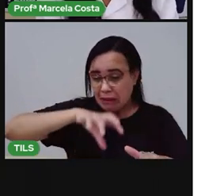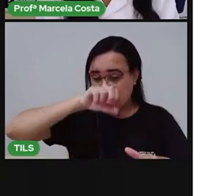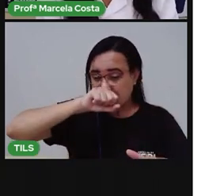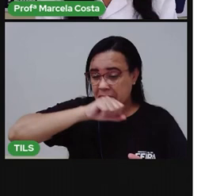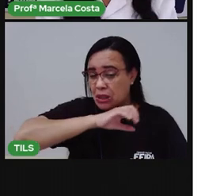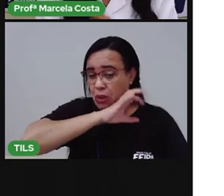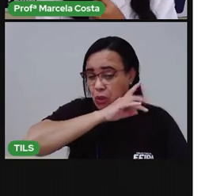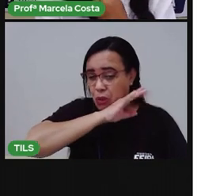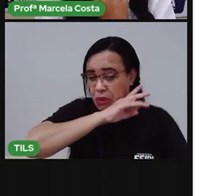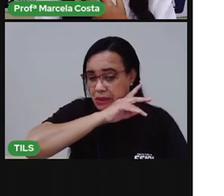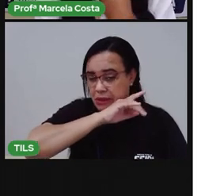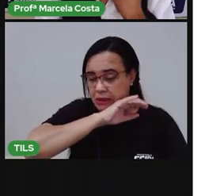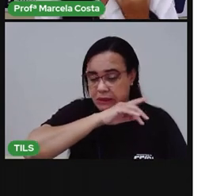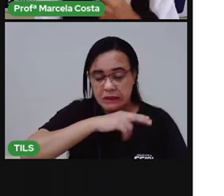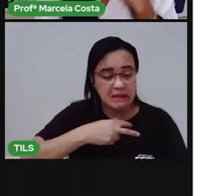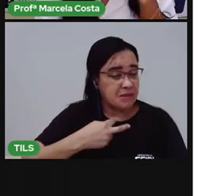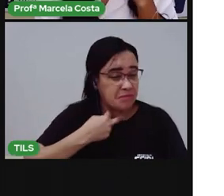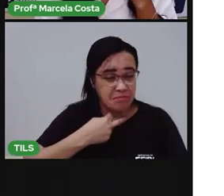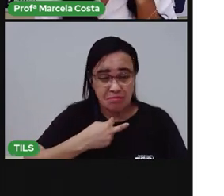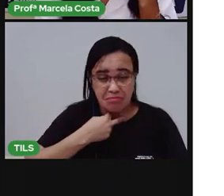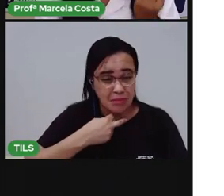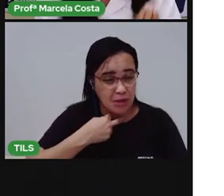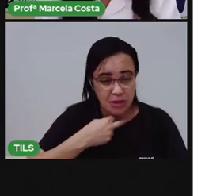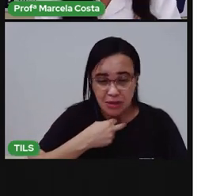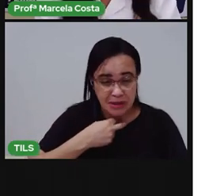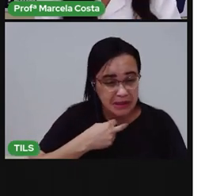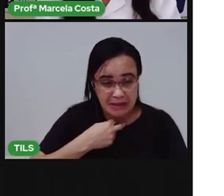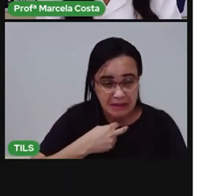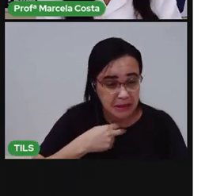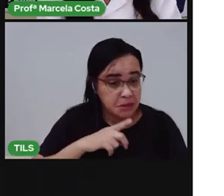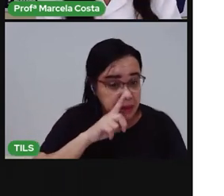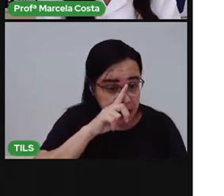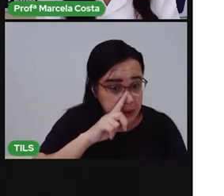em um ambiente com um odor.